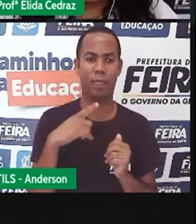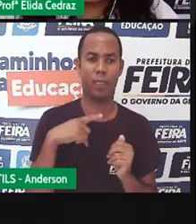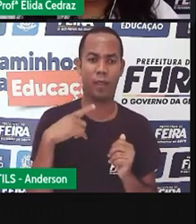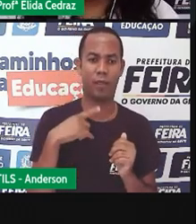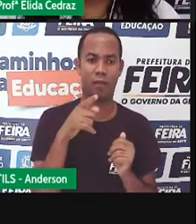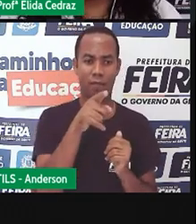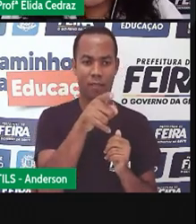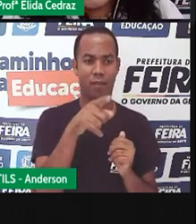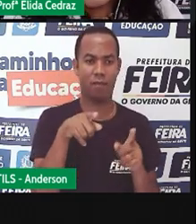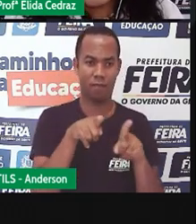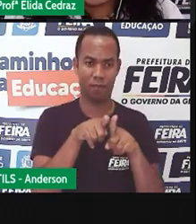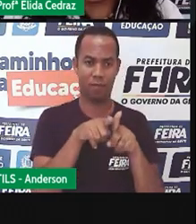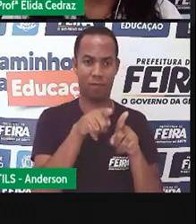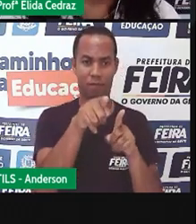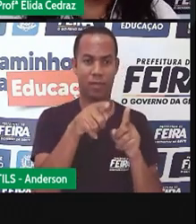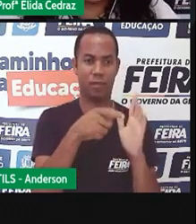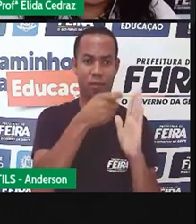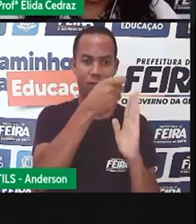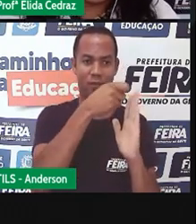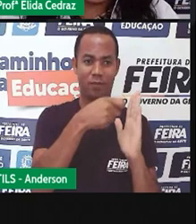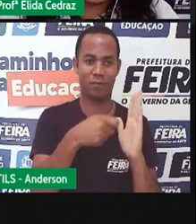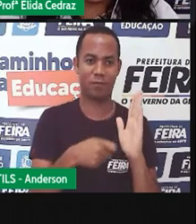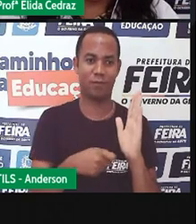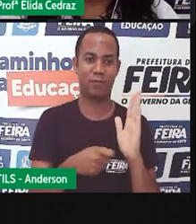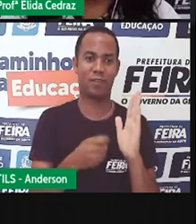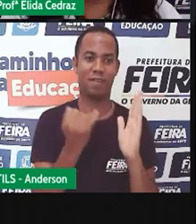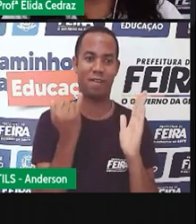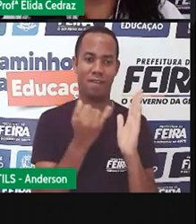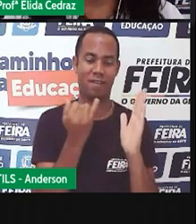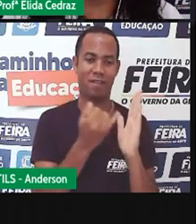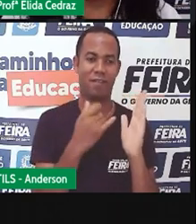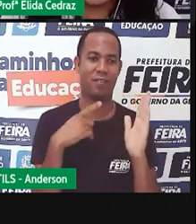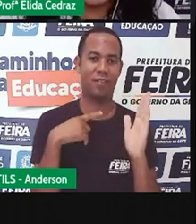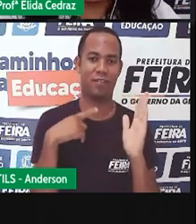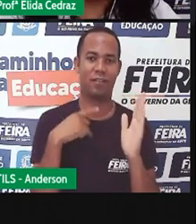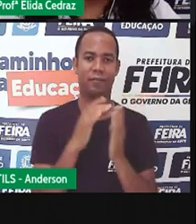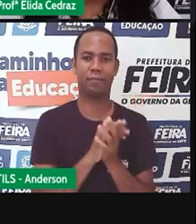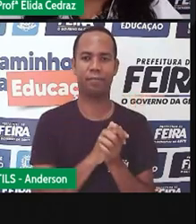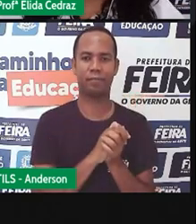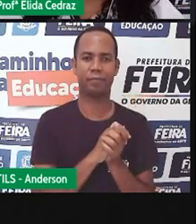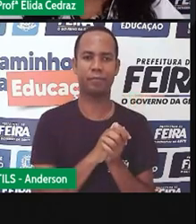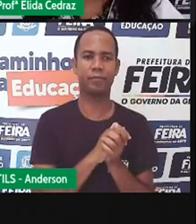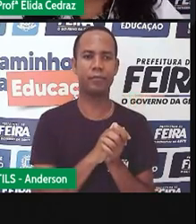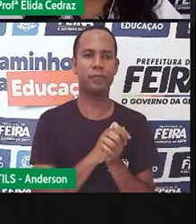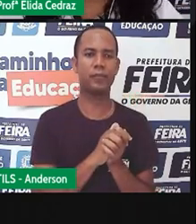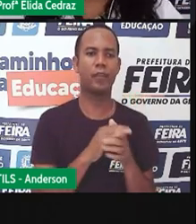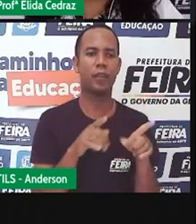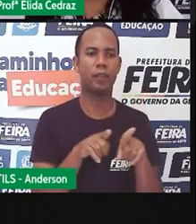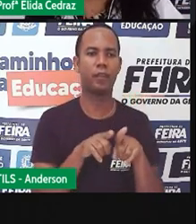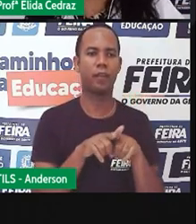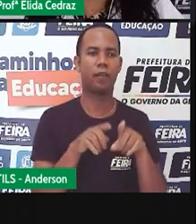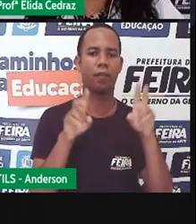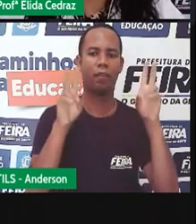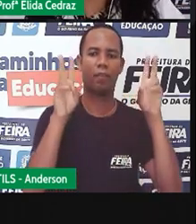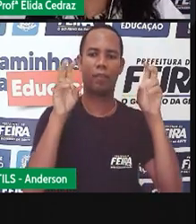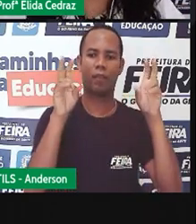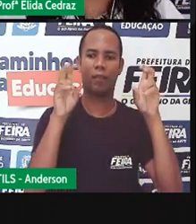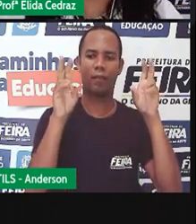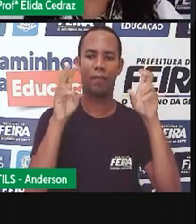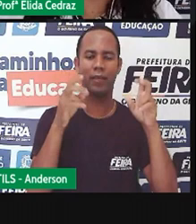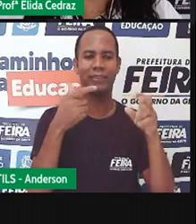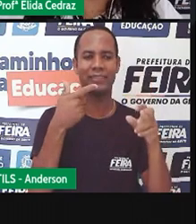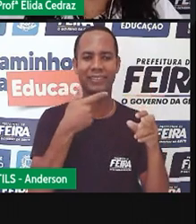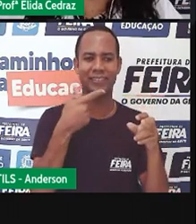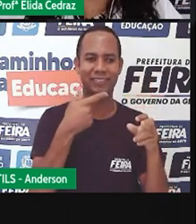meio de comunicação escrito, chamado jornal. A charge tem um discurso humorístico e